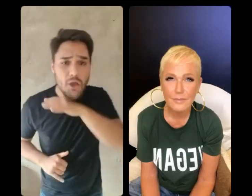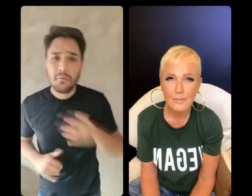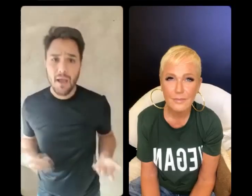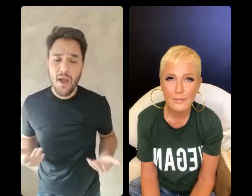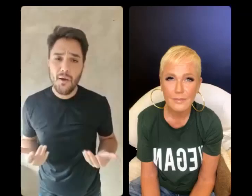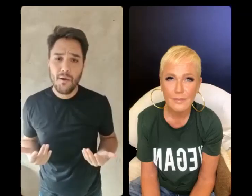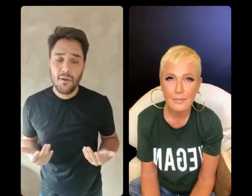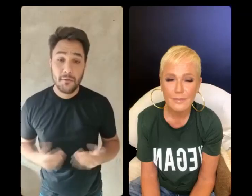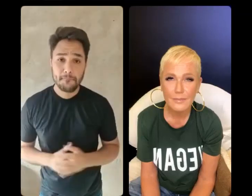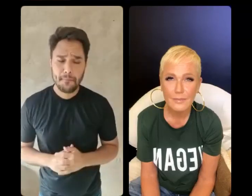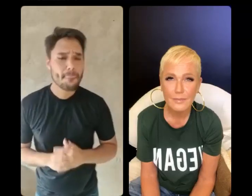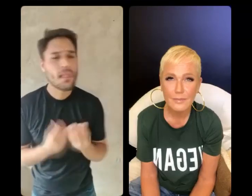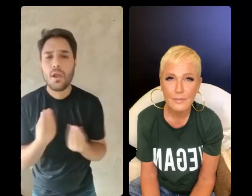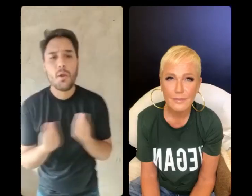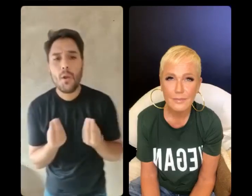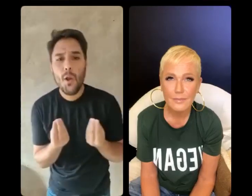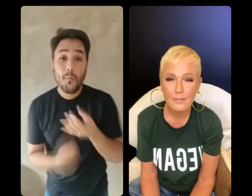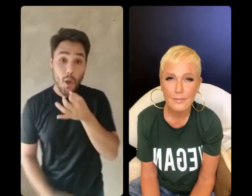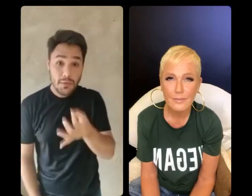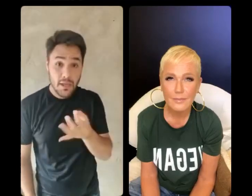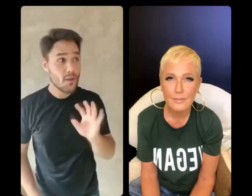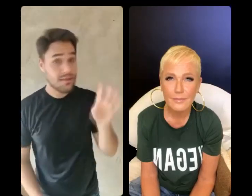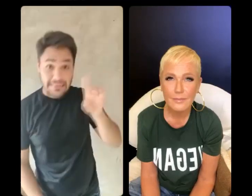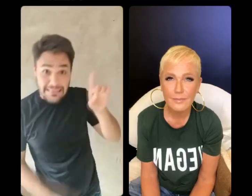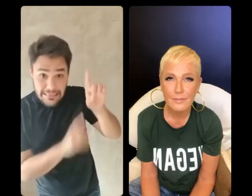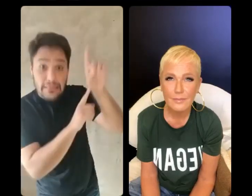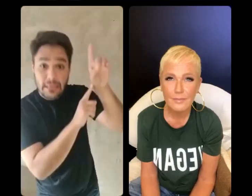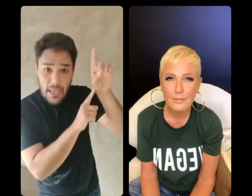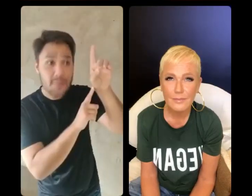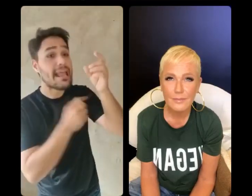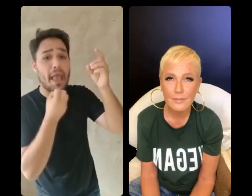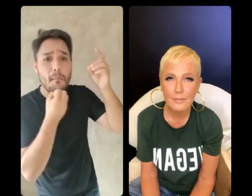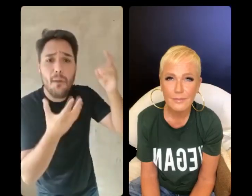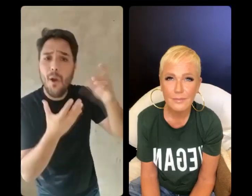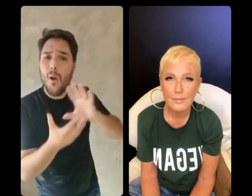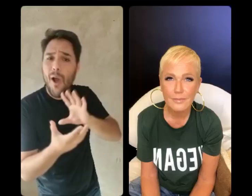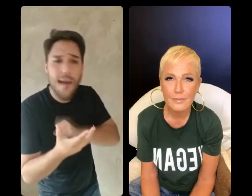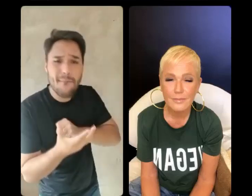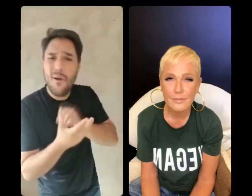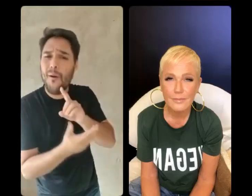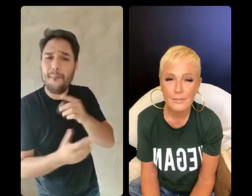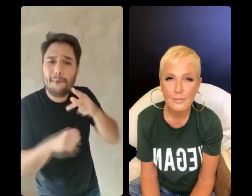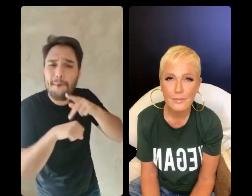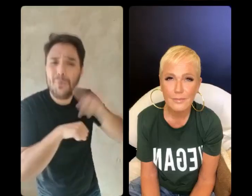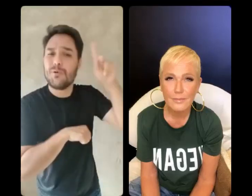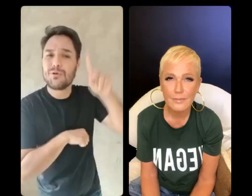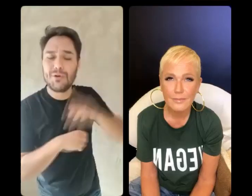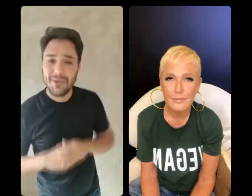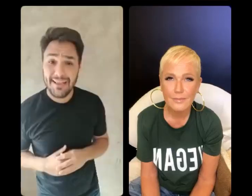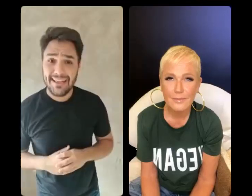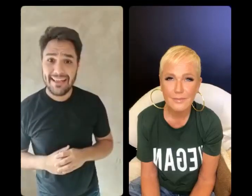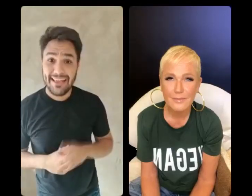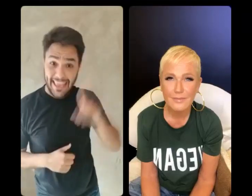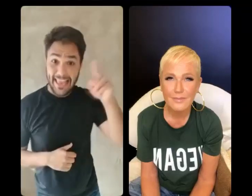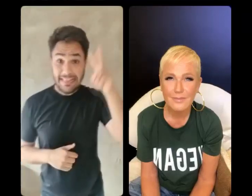Como você acha que esse Deus que você acredita, bondoso, amoroso, vai olhar pra você? Vai falar, é filhão, mandou